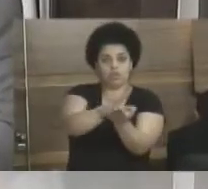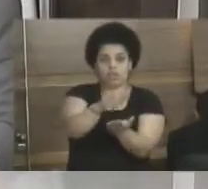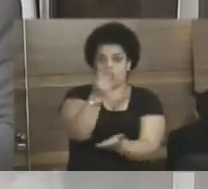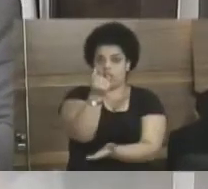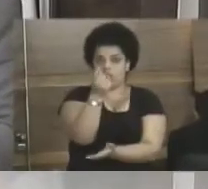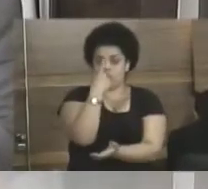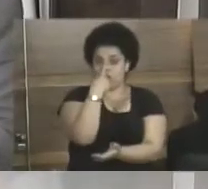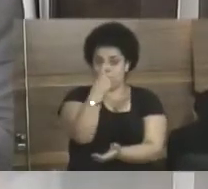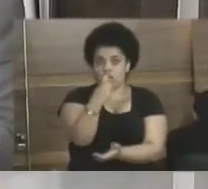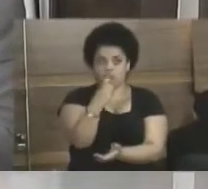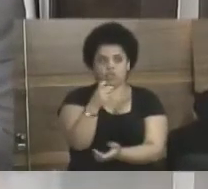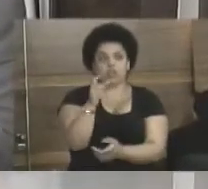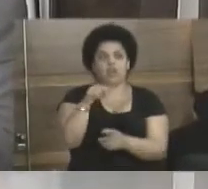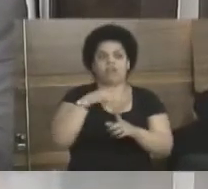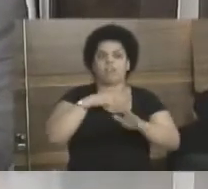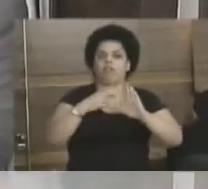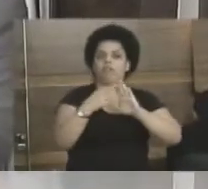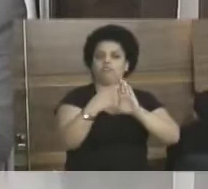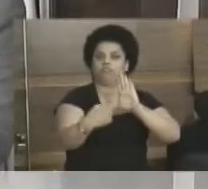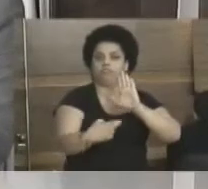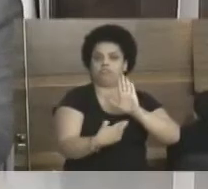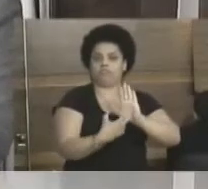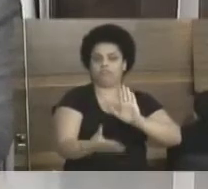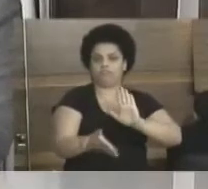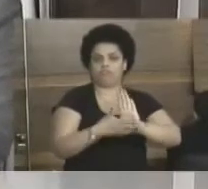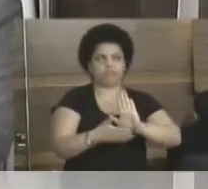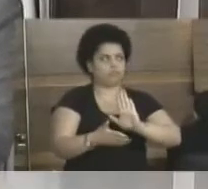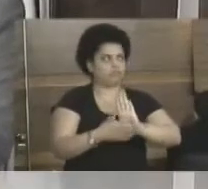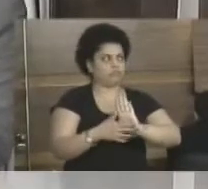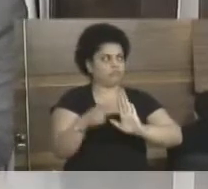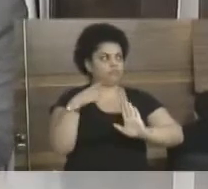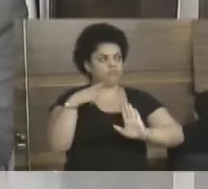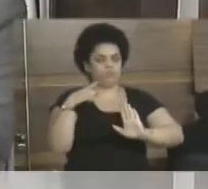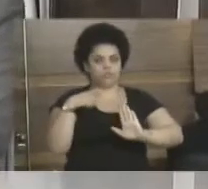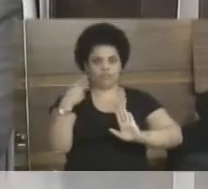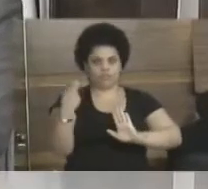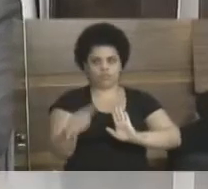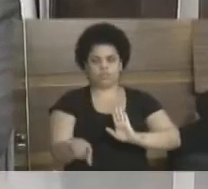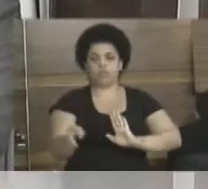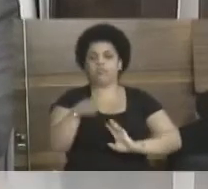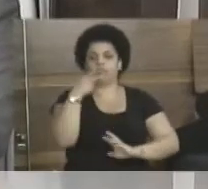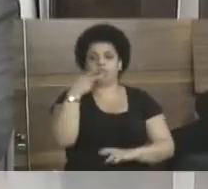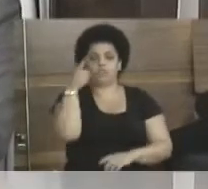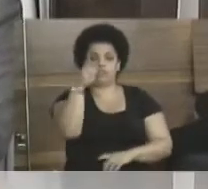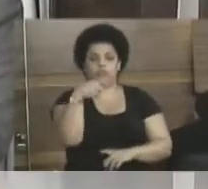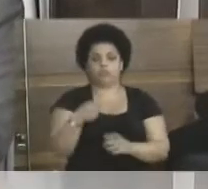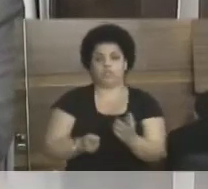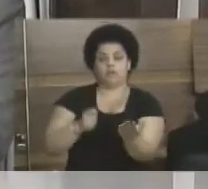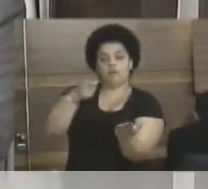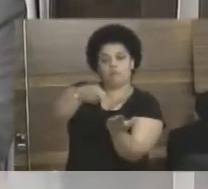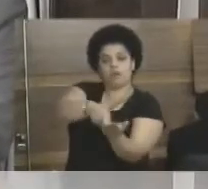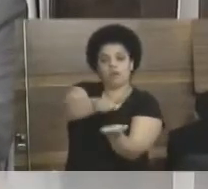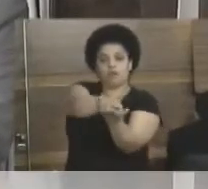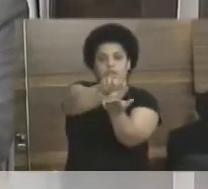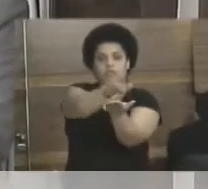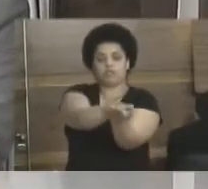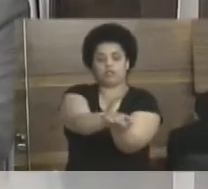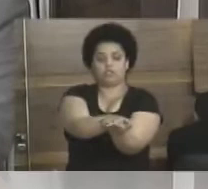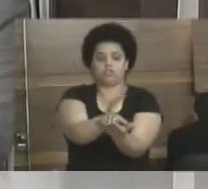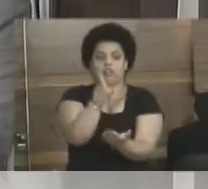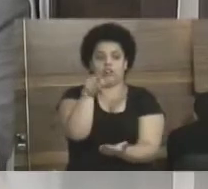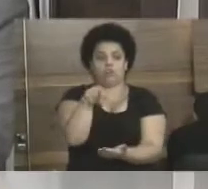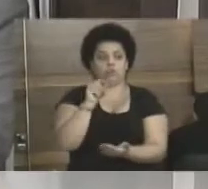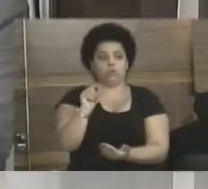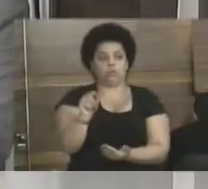sabe, e está lá, regulamentada pelo nosso Código Tributário Nacional, diz que você tem que pagar a taxa por aquilo que